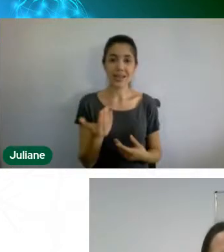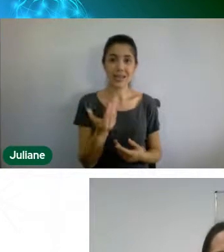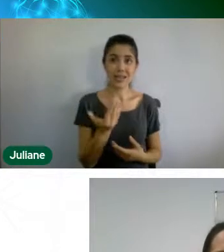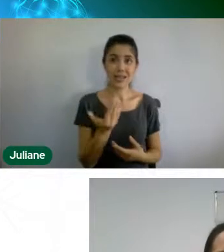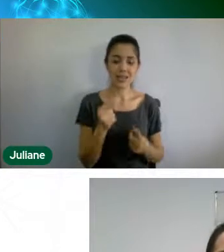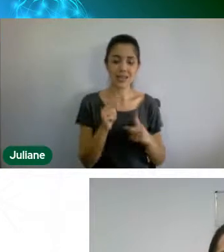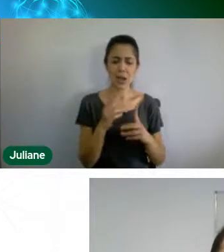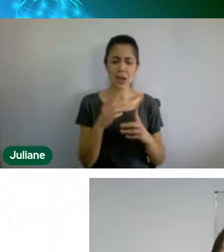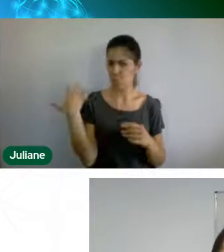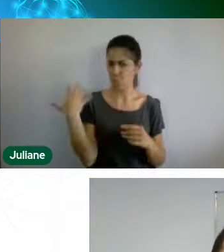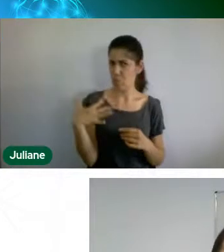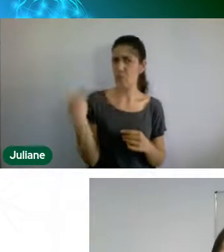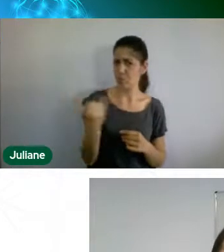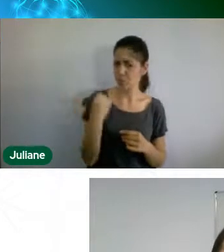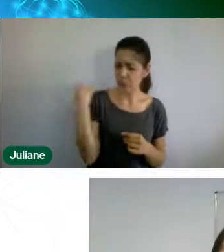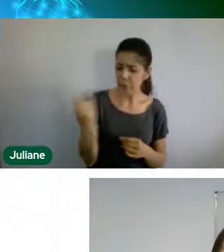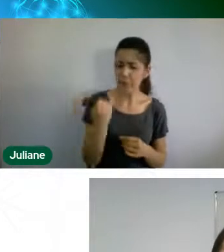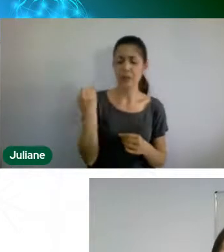interessante, aí,